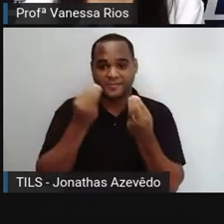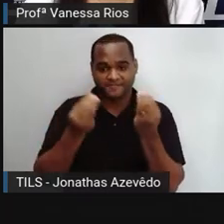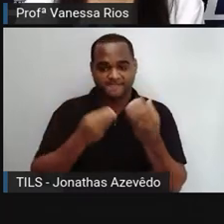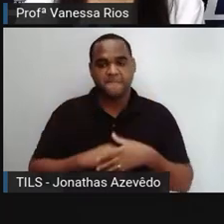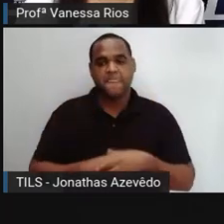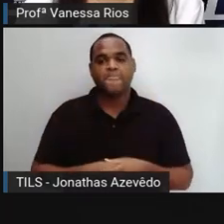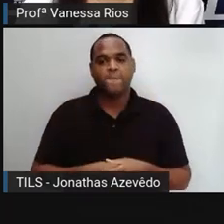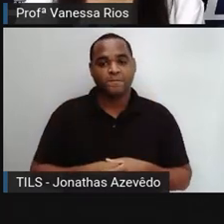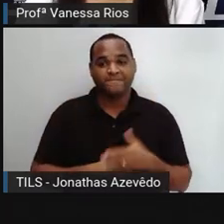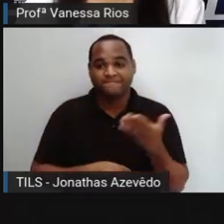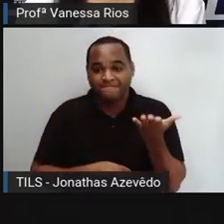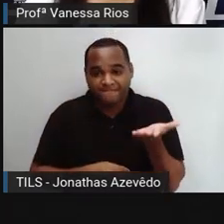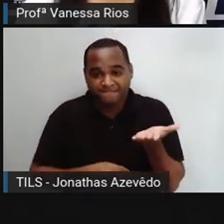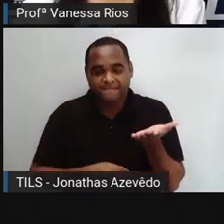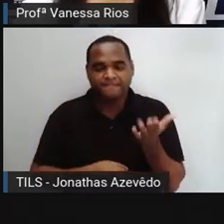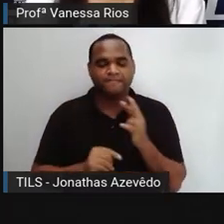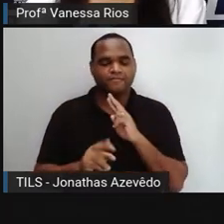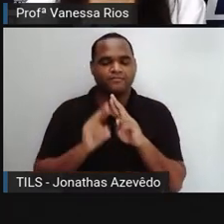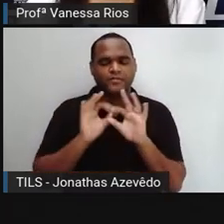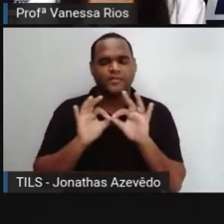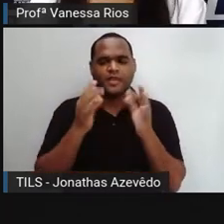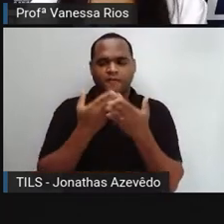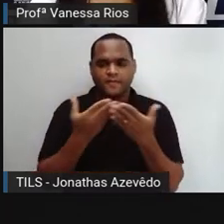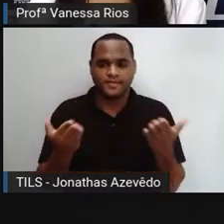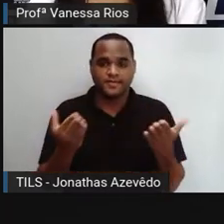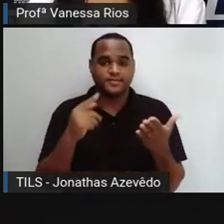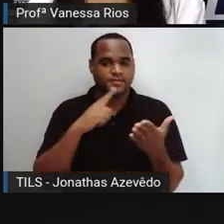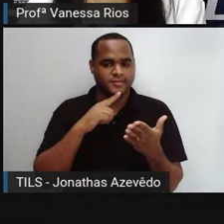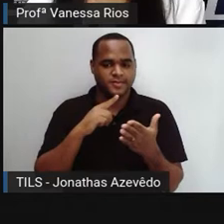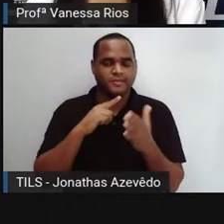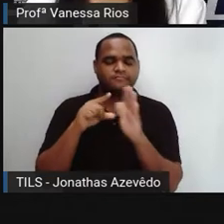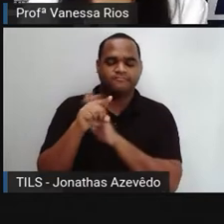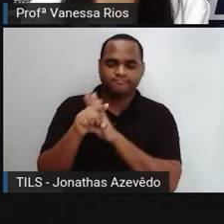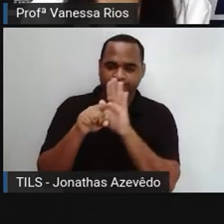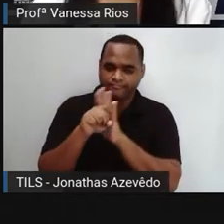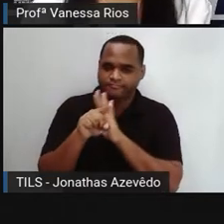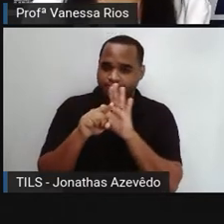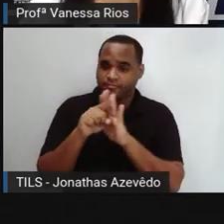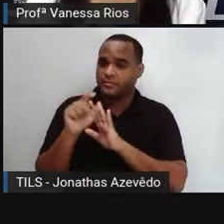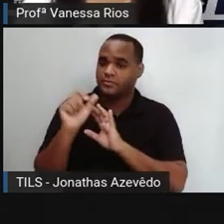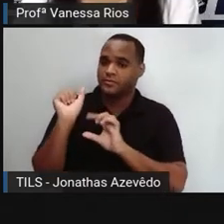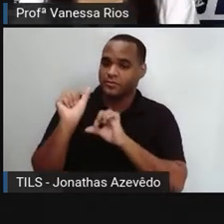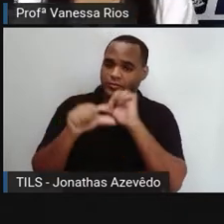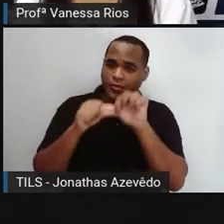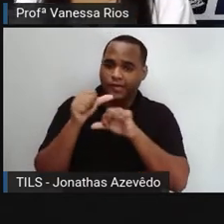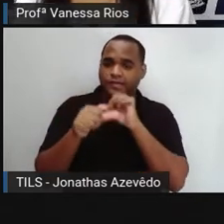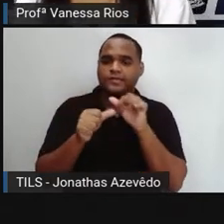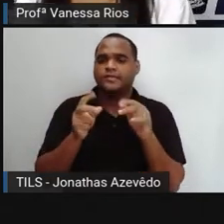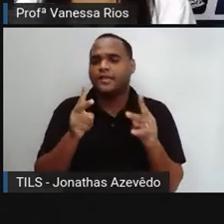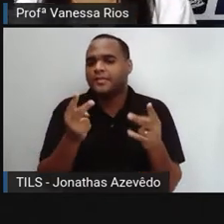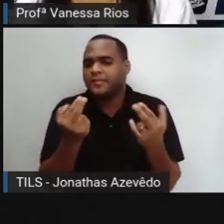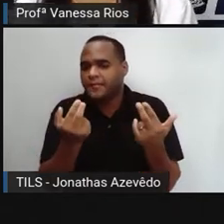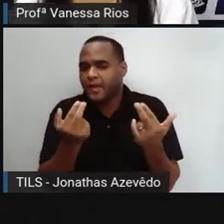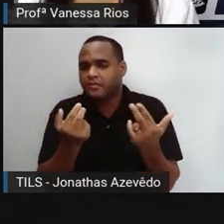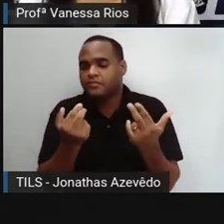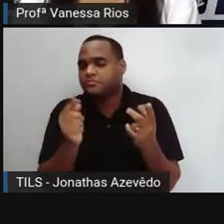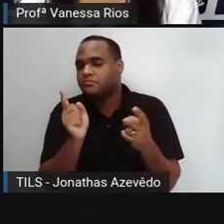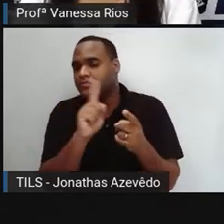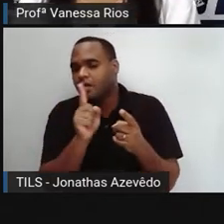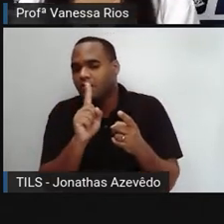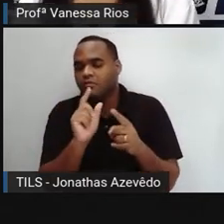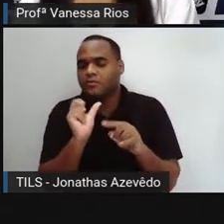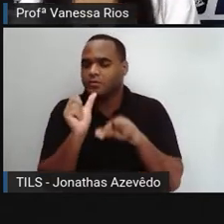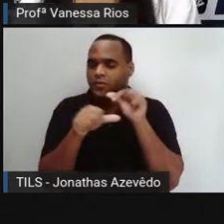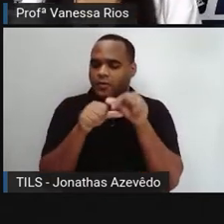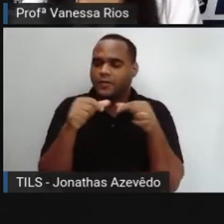E aí, as respostas que vocês têm para essas perguntas mudaram, continuam as mesmas? O que é que